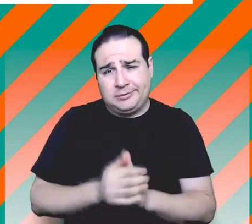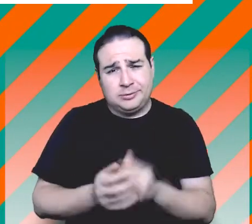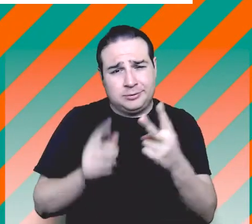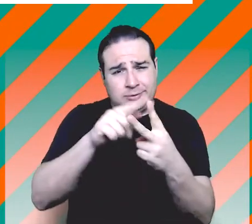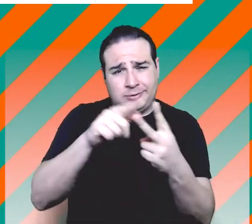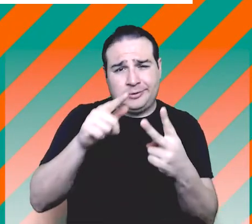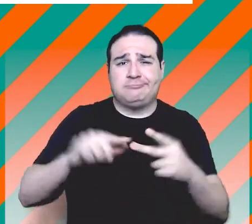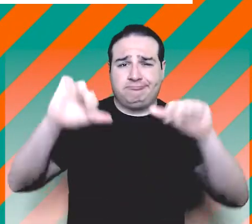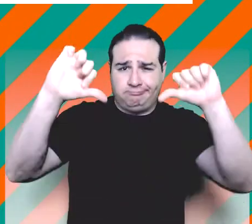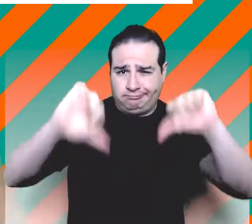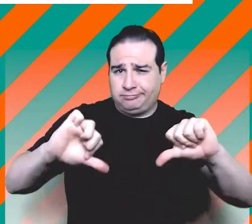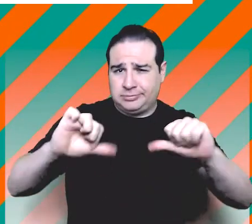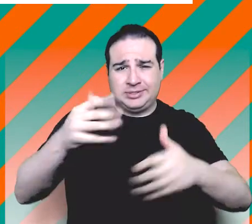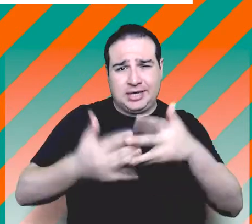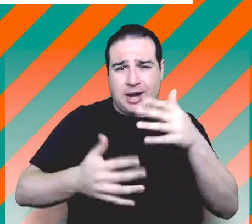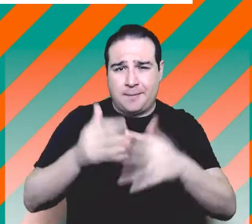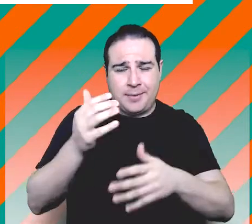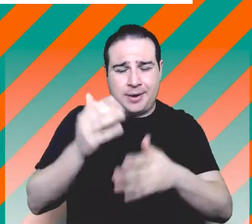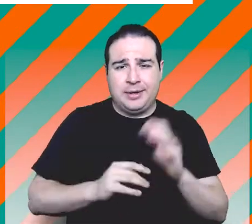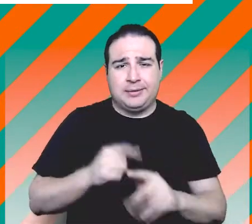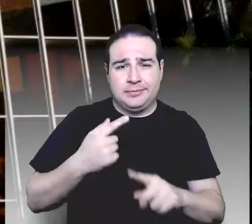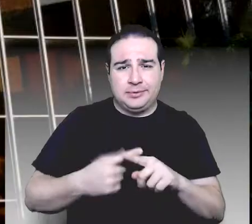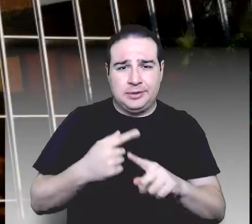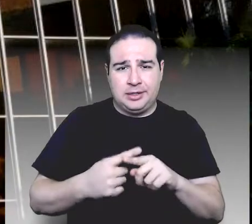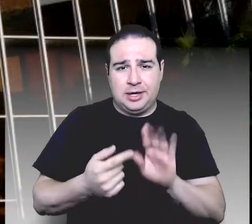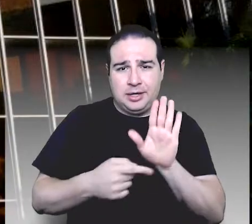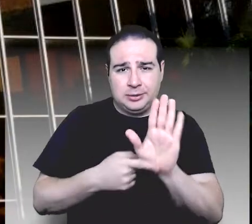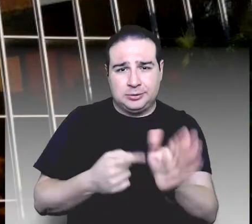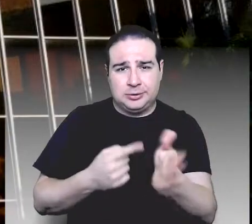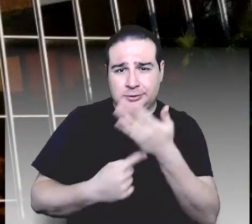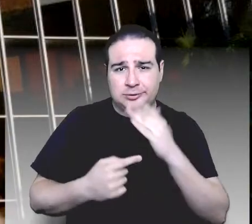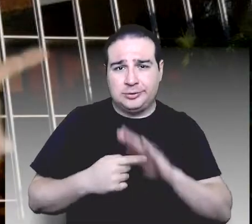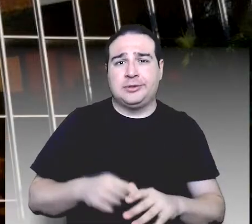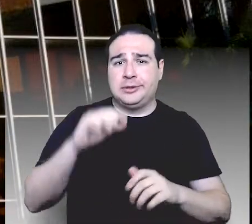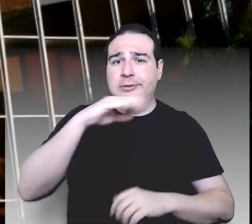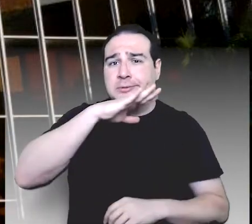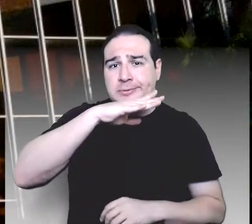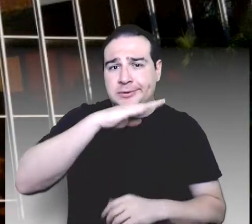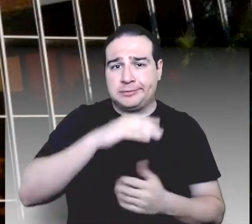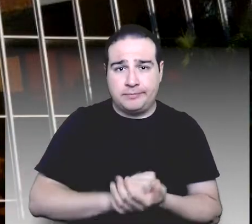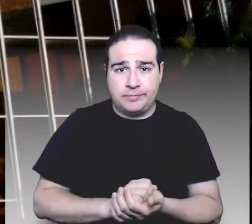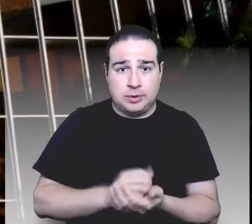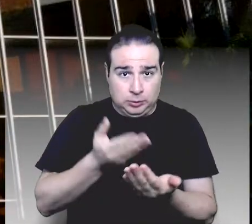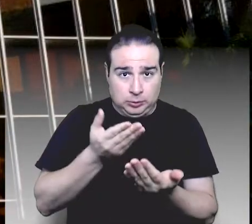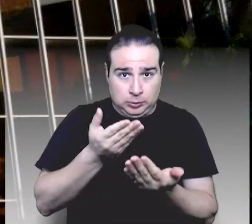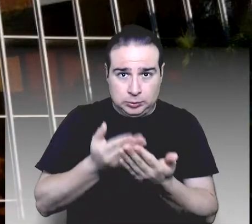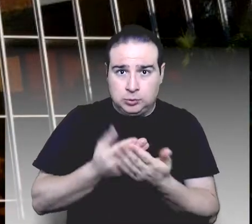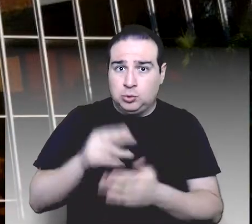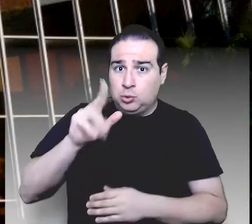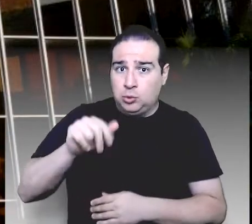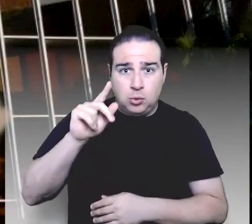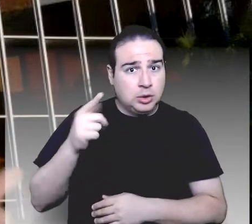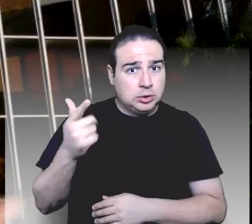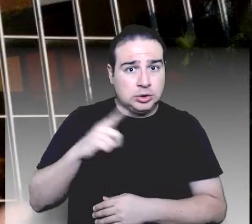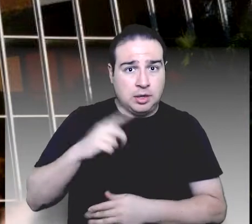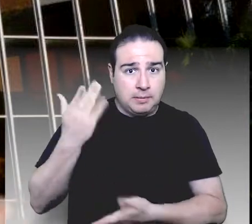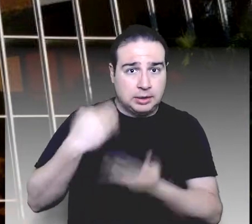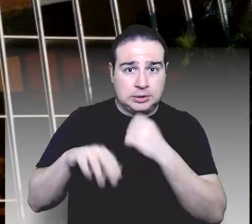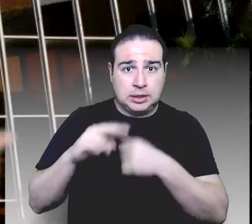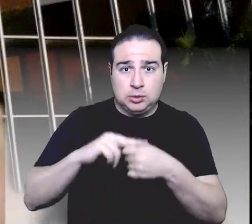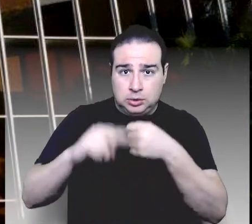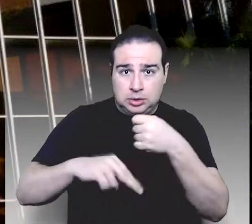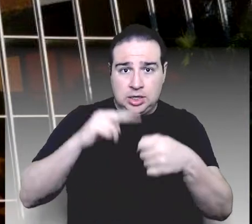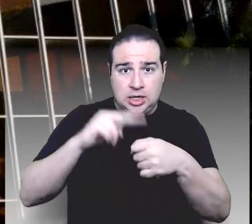negativo para os seres humanos que se retroalimenta. Um estudo inédito feito na Unesp Campus de São José dos Campos propôs a